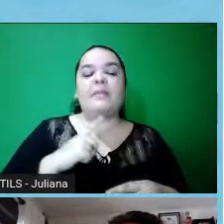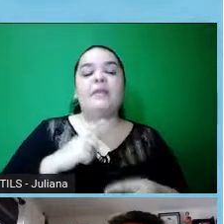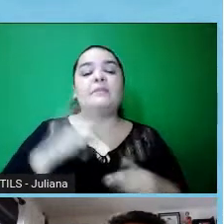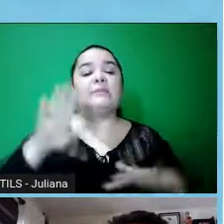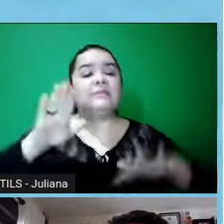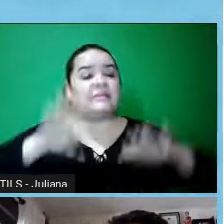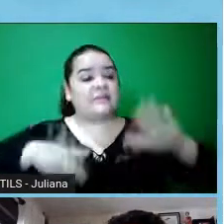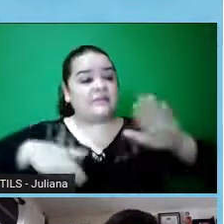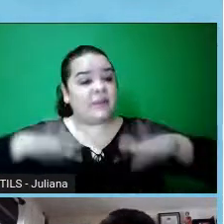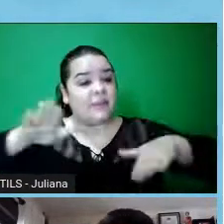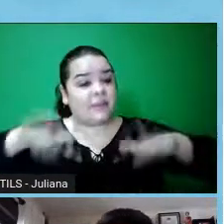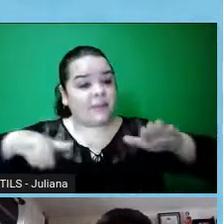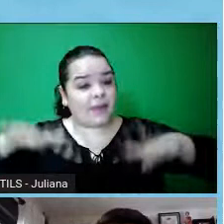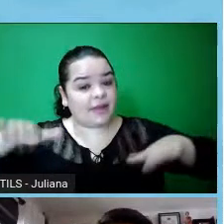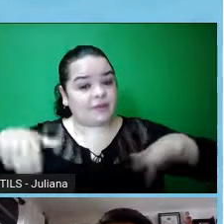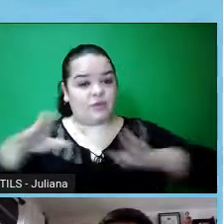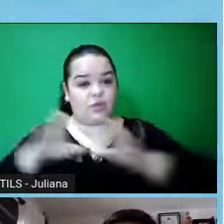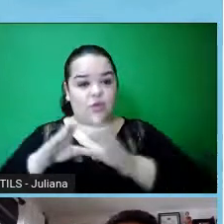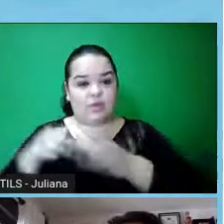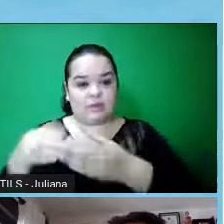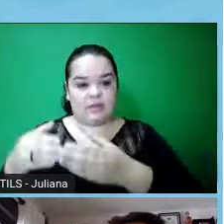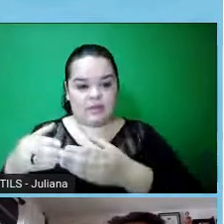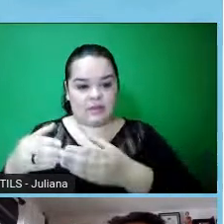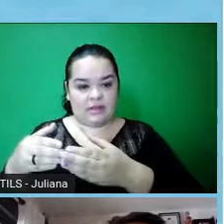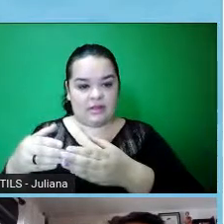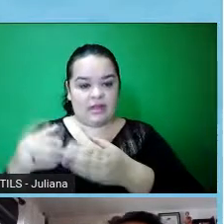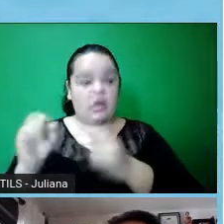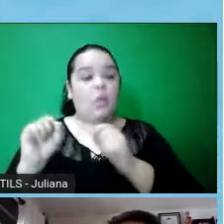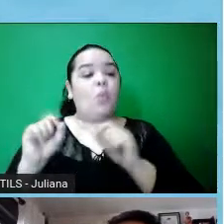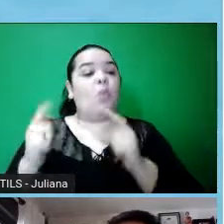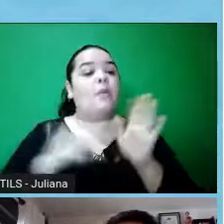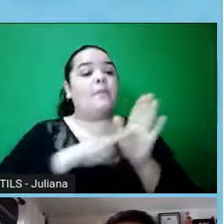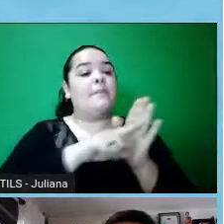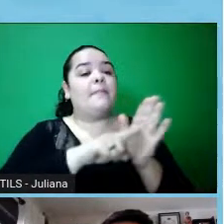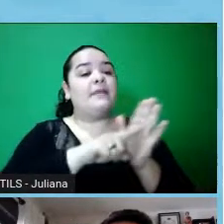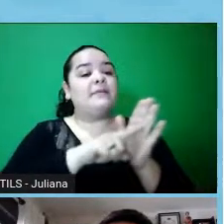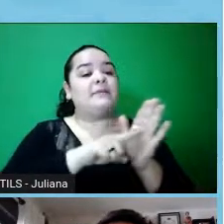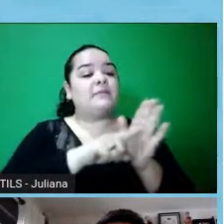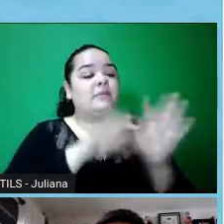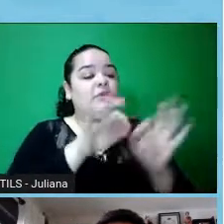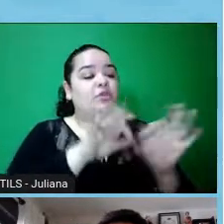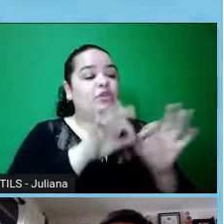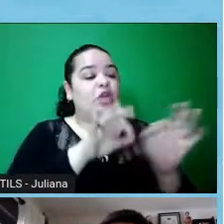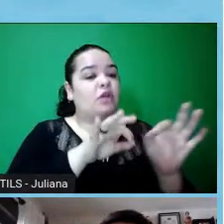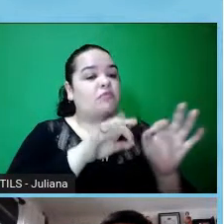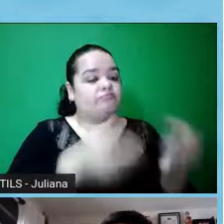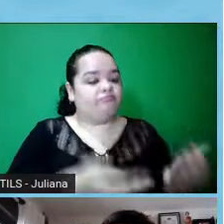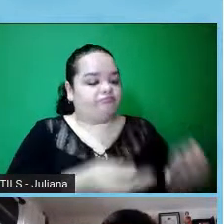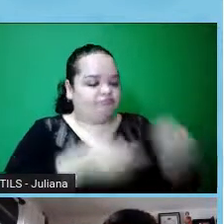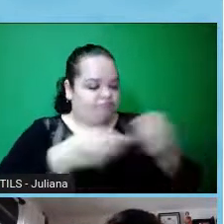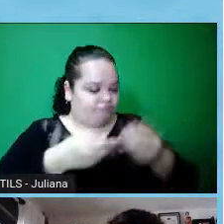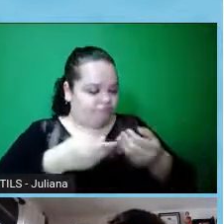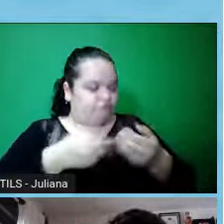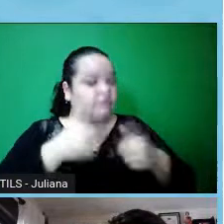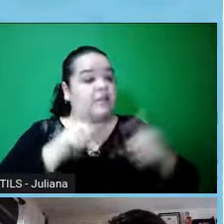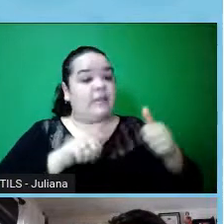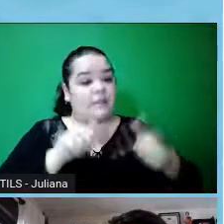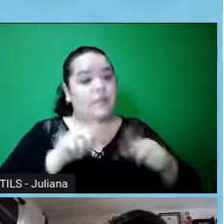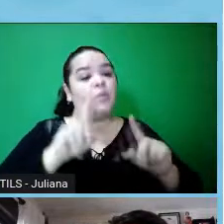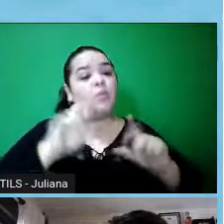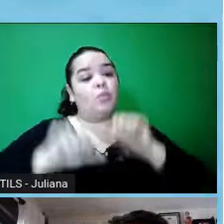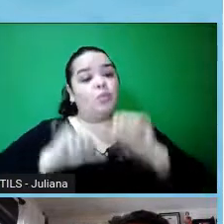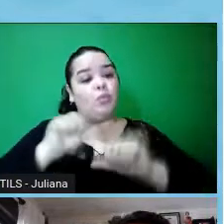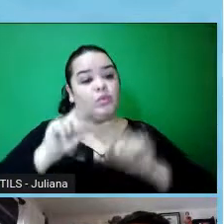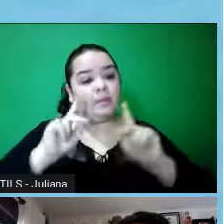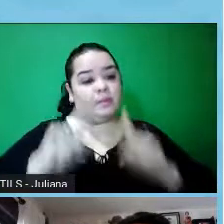a composição do comitê de acordo com as especificidades, as características dos projetos que ele julga, mas é importante o diz em